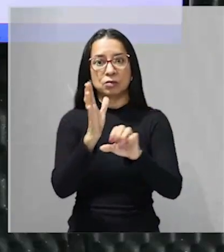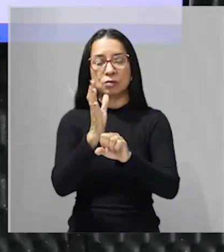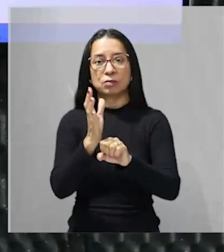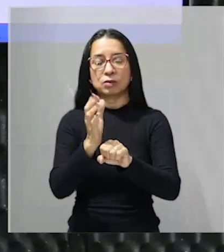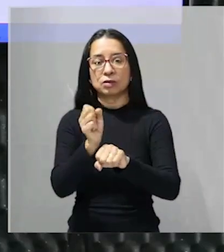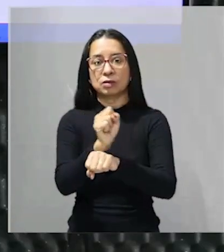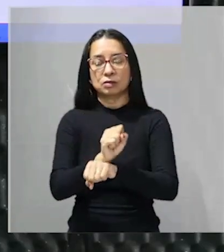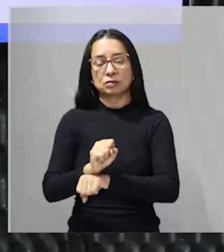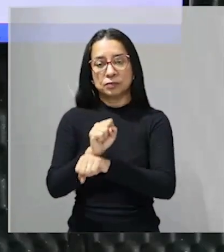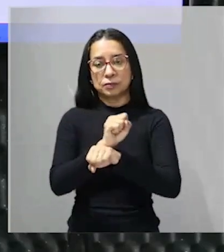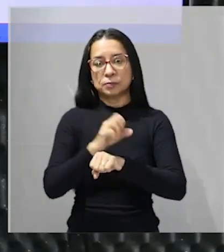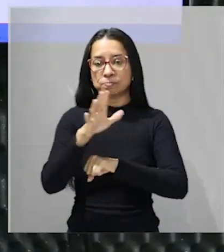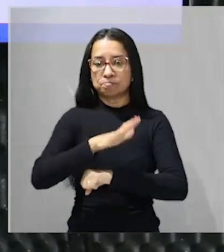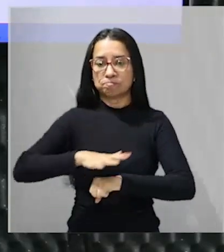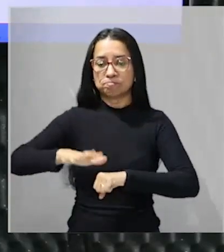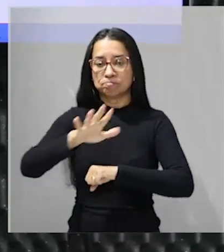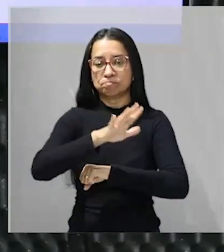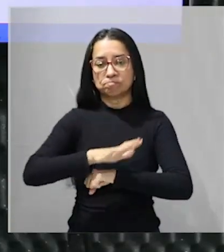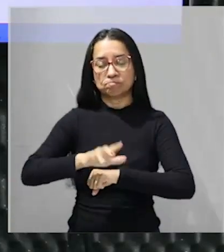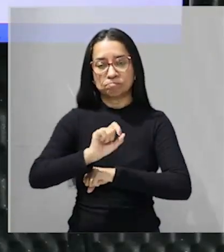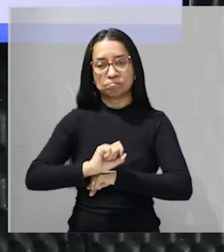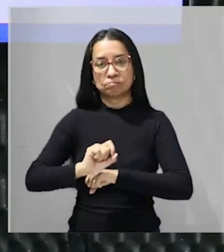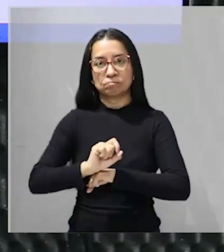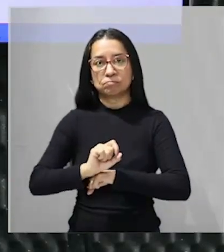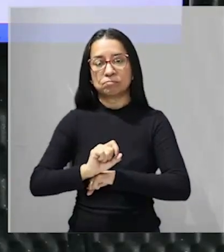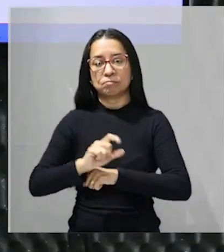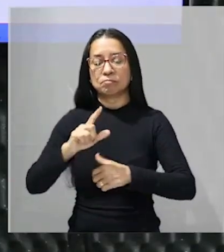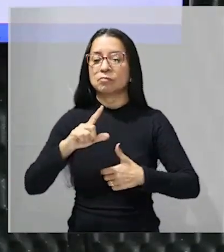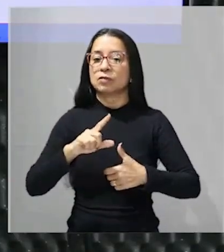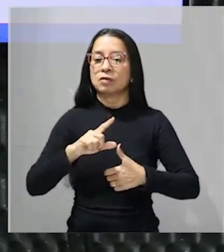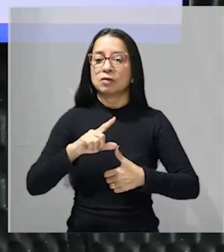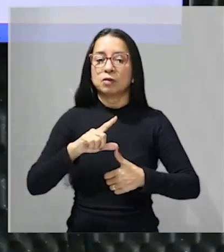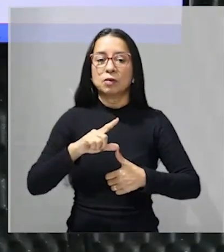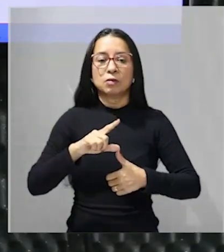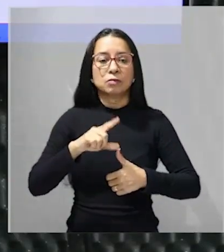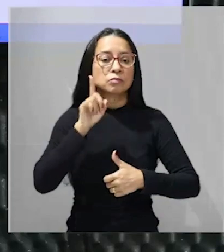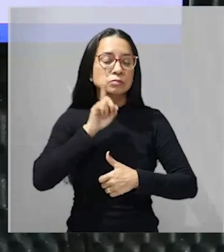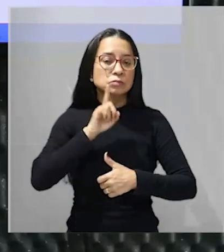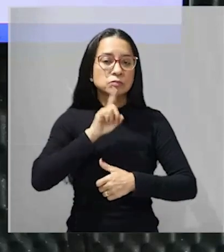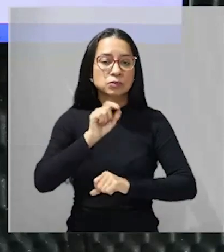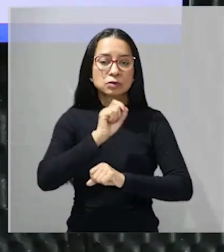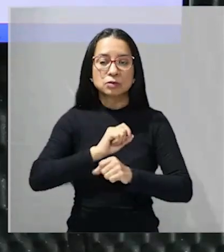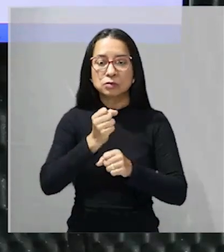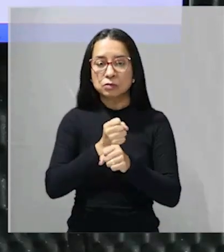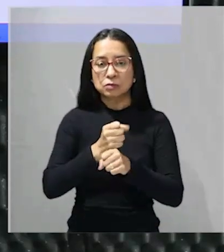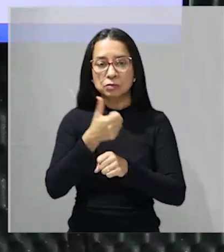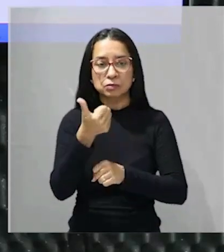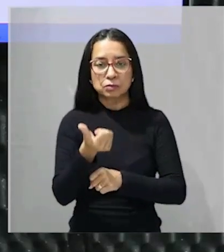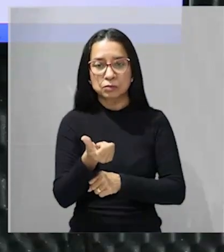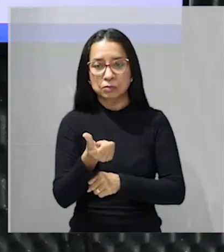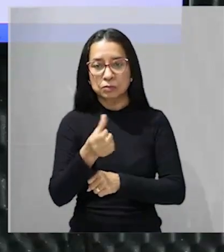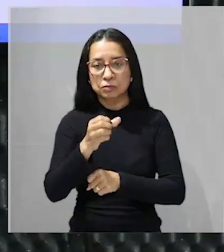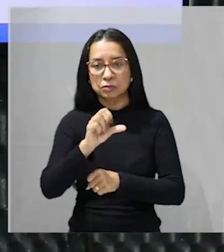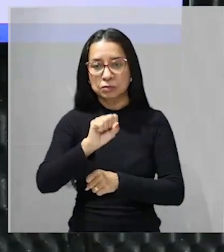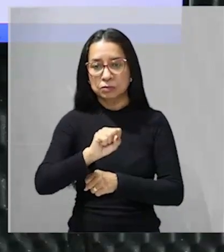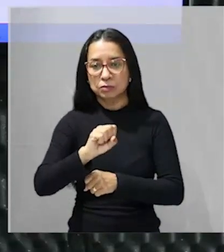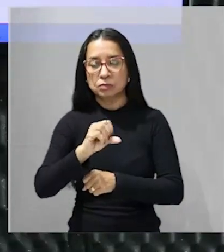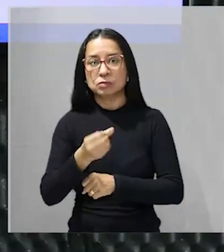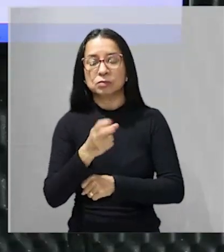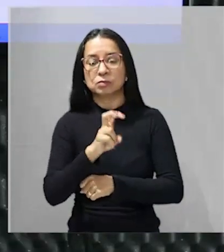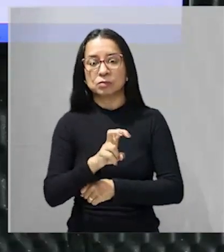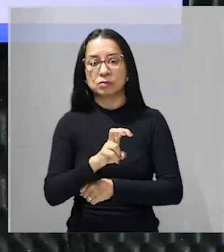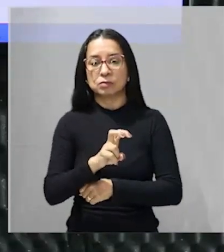em todo o território norte-americano é de 1865 apesar de saber que antes dessa lei nós tivemos outras leis de caráter